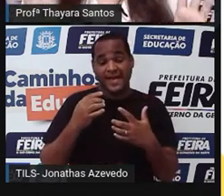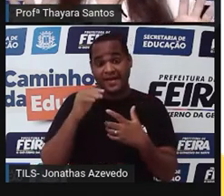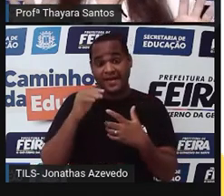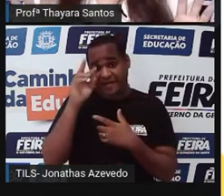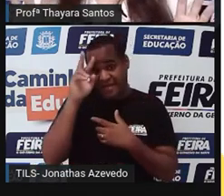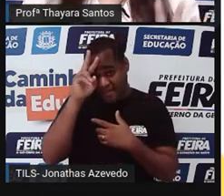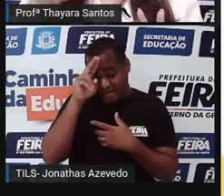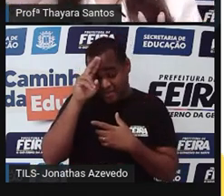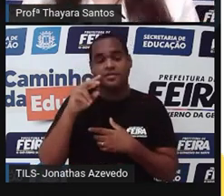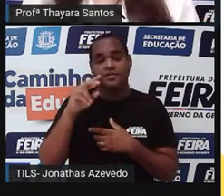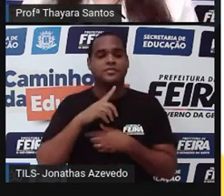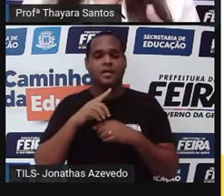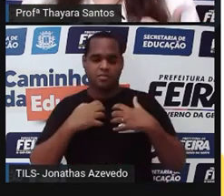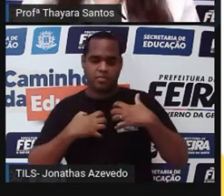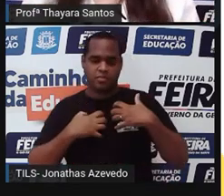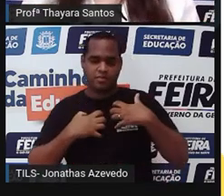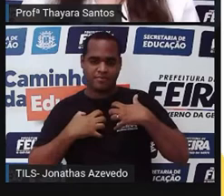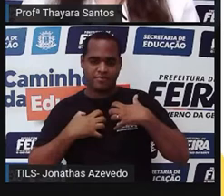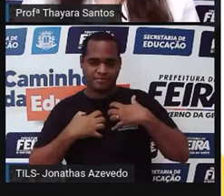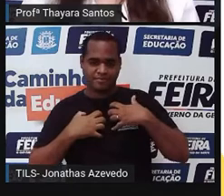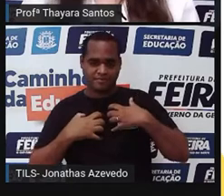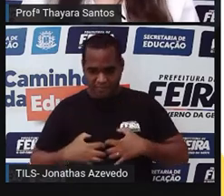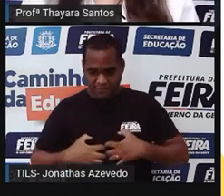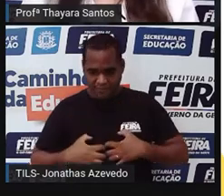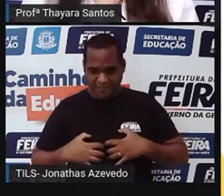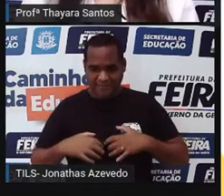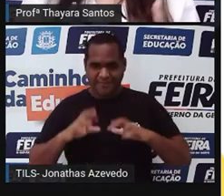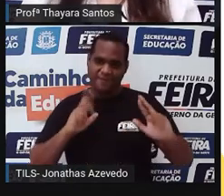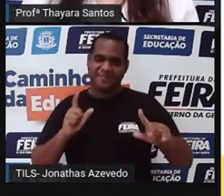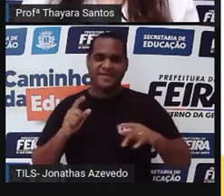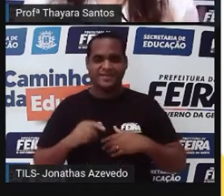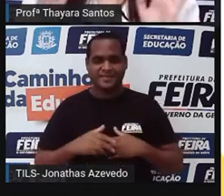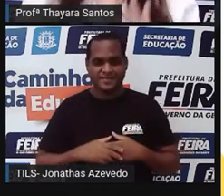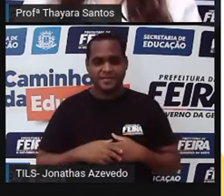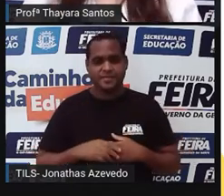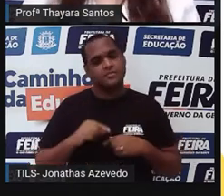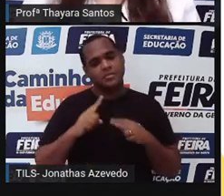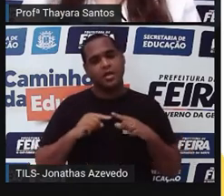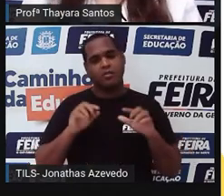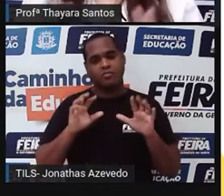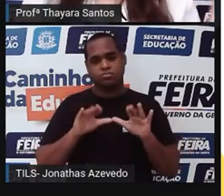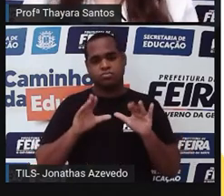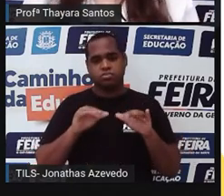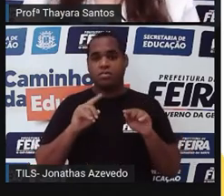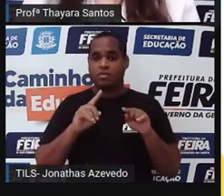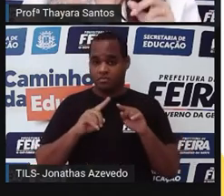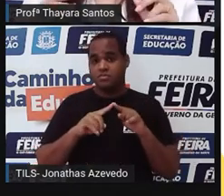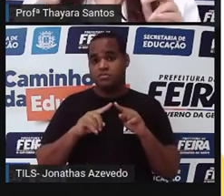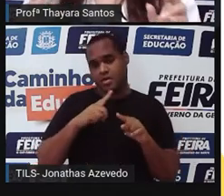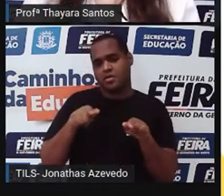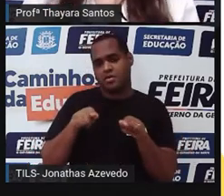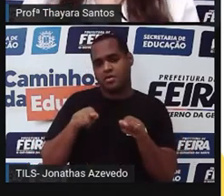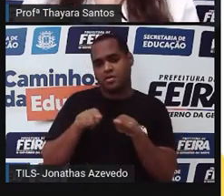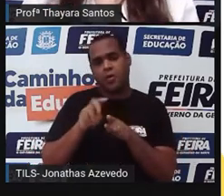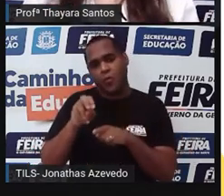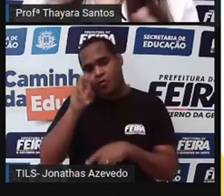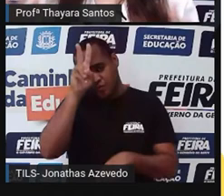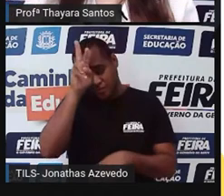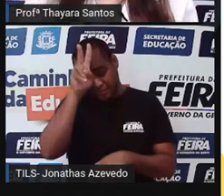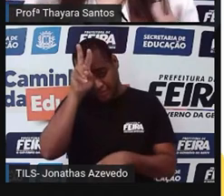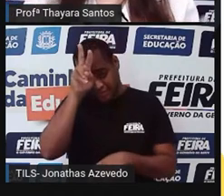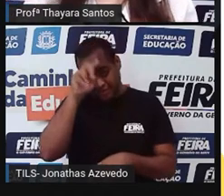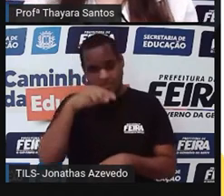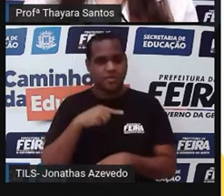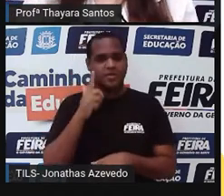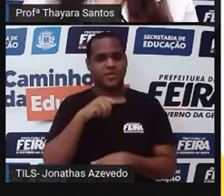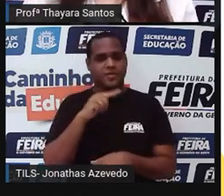separada do tórax e abdômen. E, além disso, eles apresentam asas e antenas. Então, eles têm as